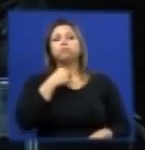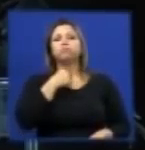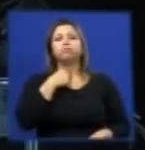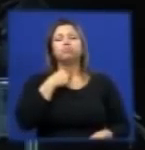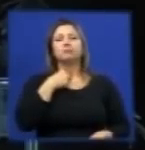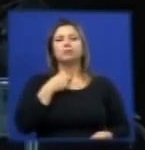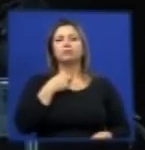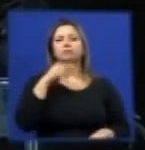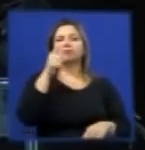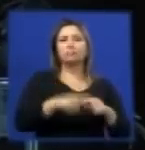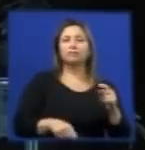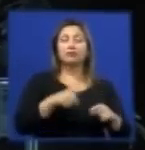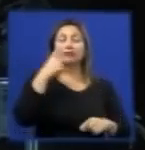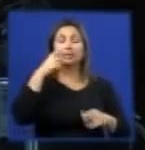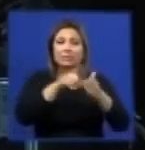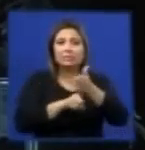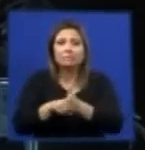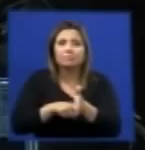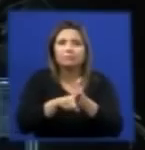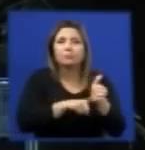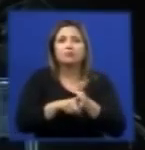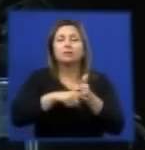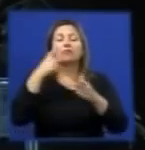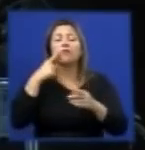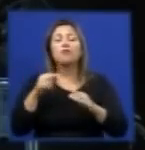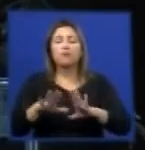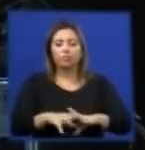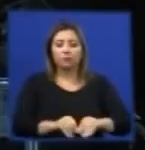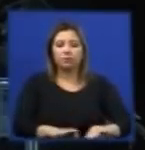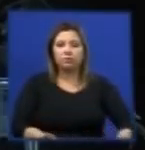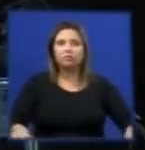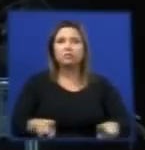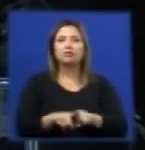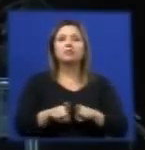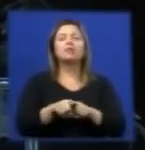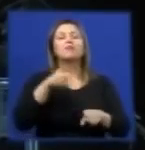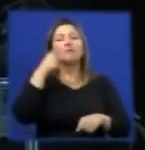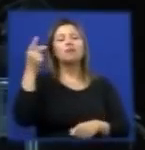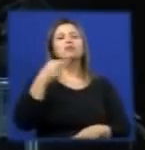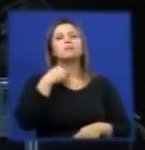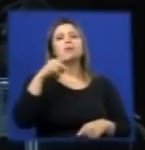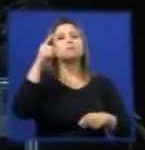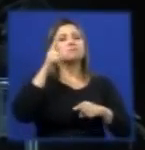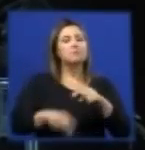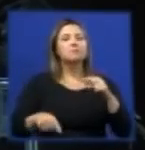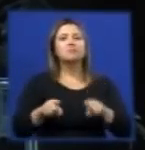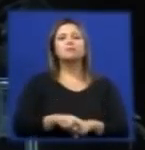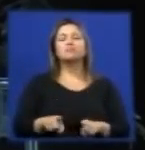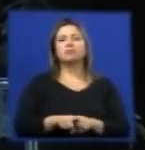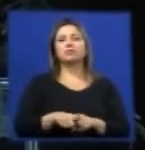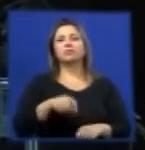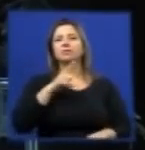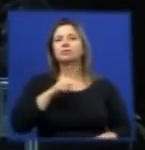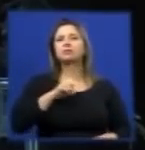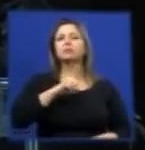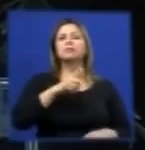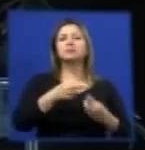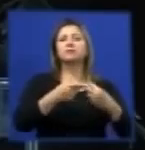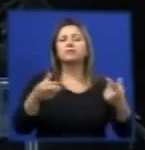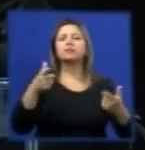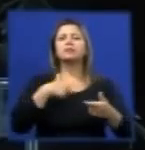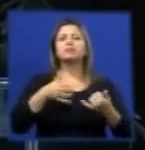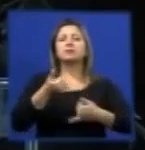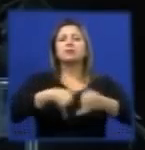Se nós fizermos uma análise de qualquer solo, de qualquer material, nós vamos encontrar traços de alguns elementos